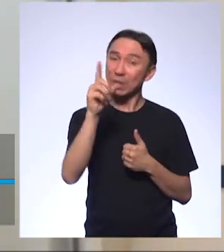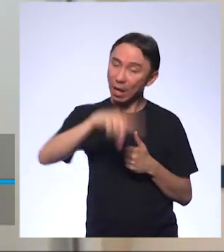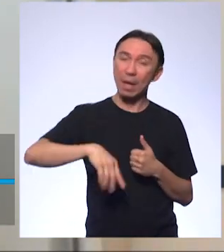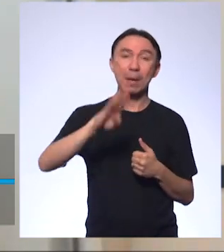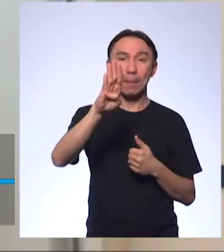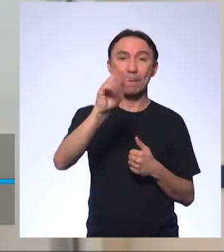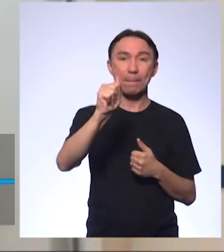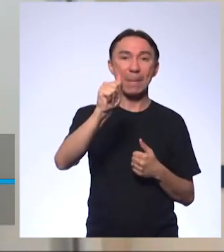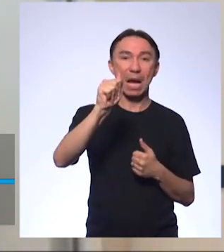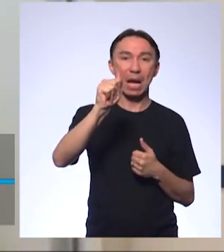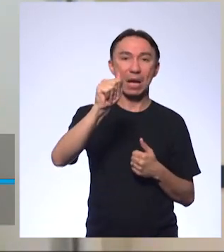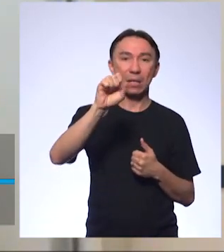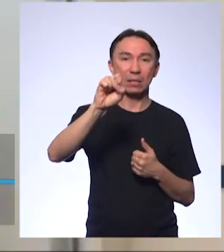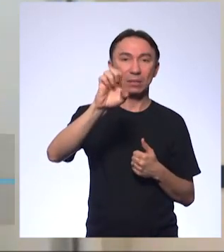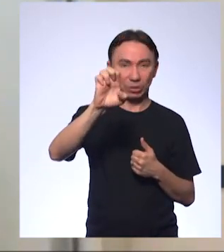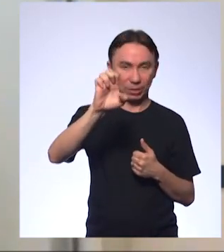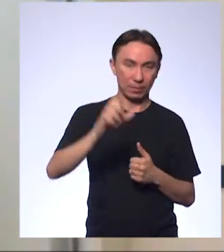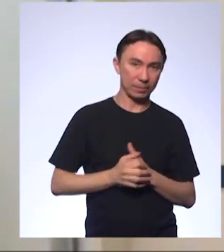Pode continuar.